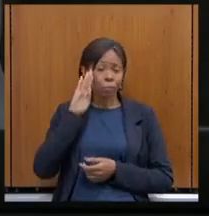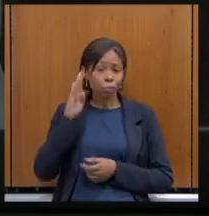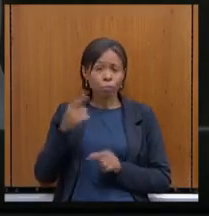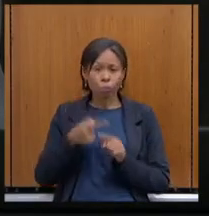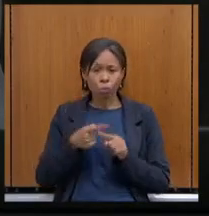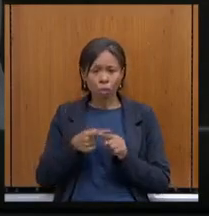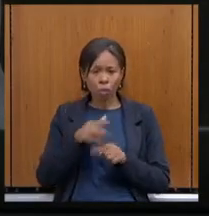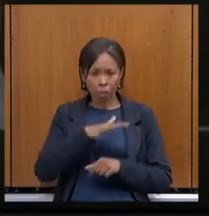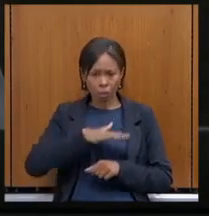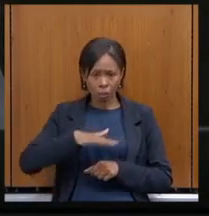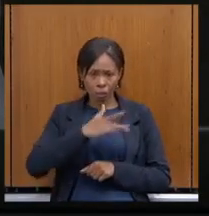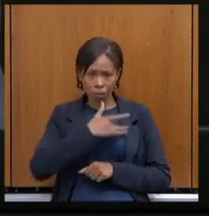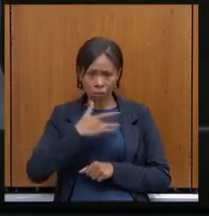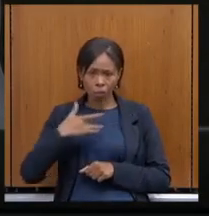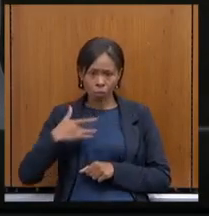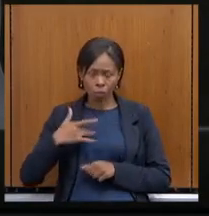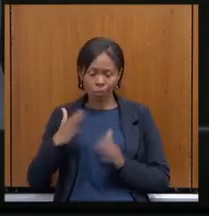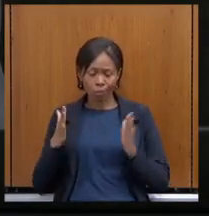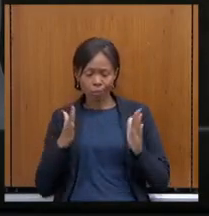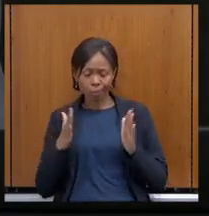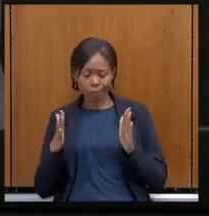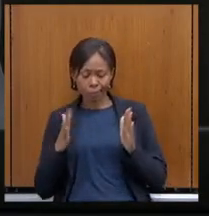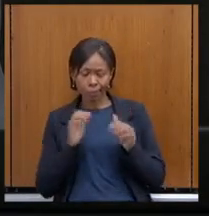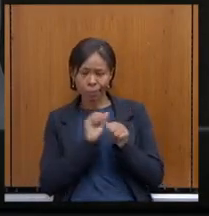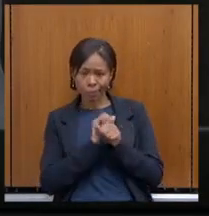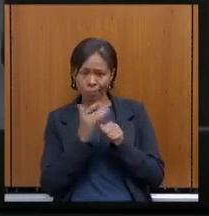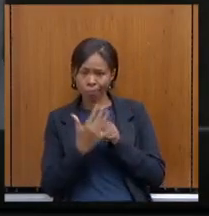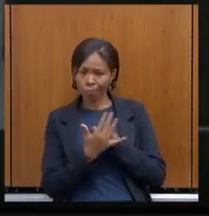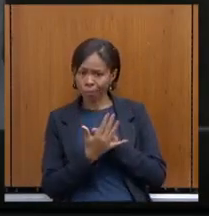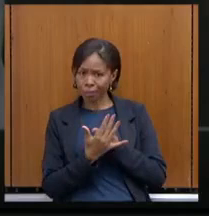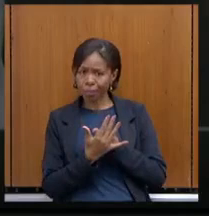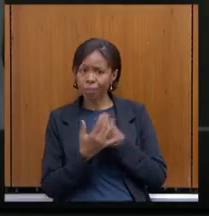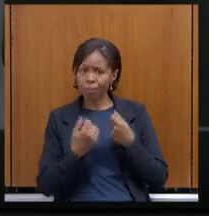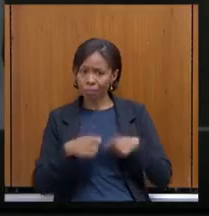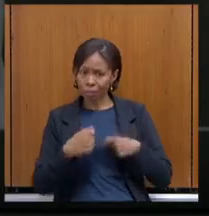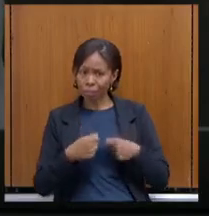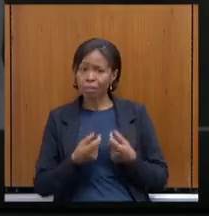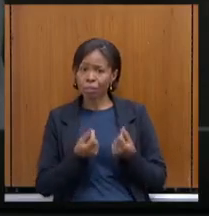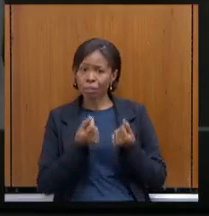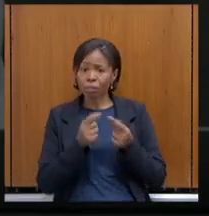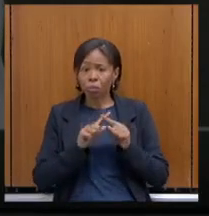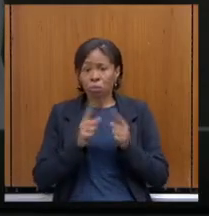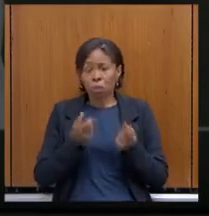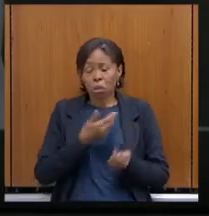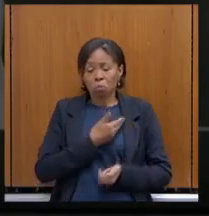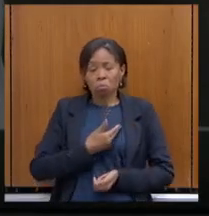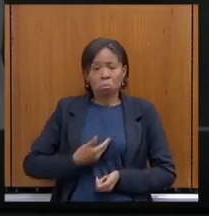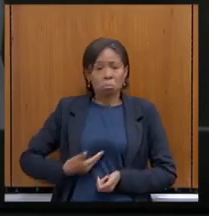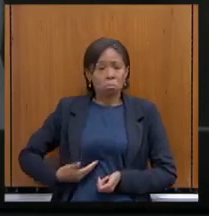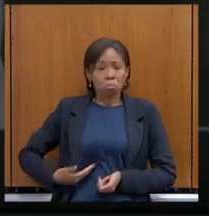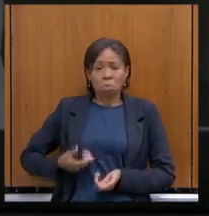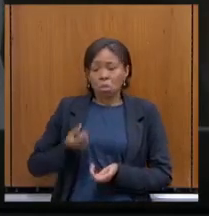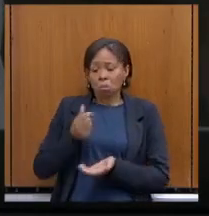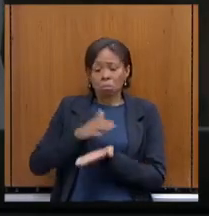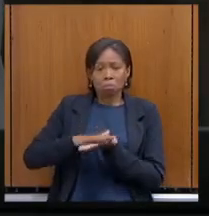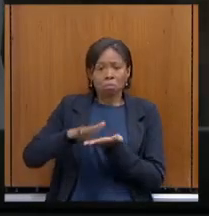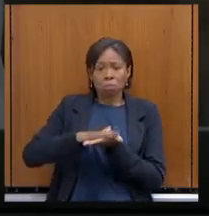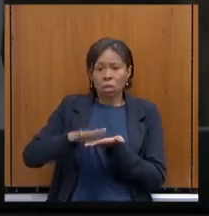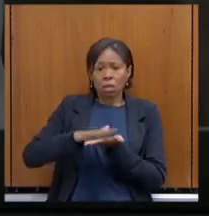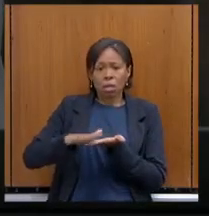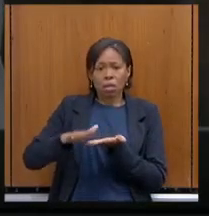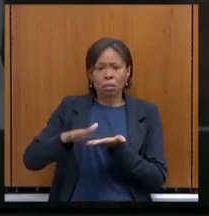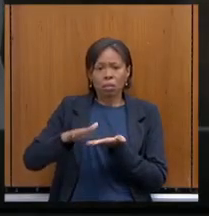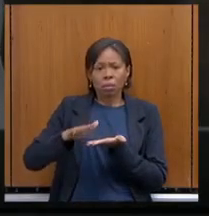pandemia, mas o que se vê é que o Estado faz pro gasto apenas para cumprir o